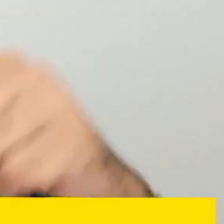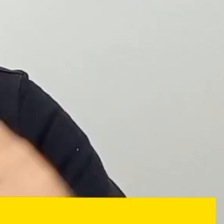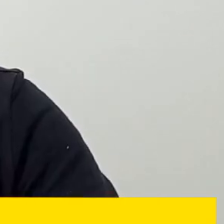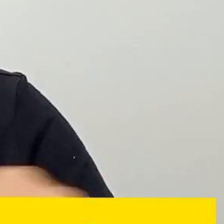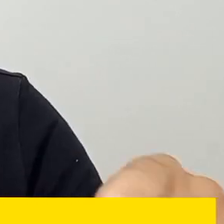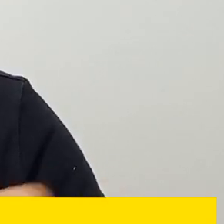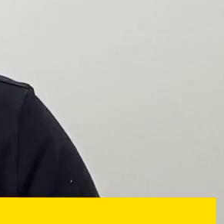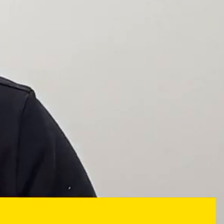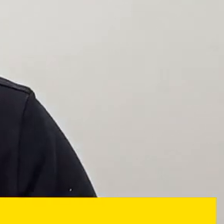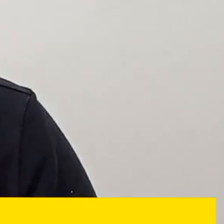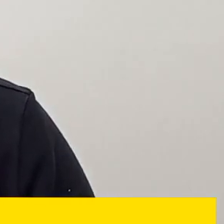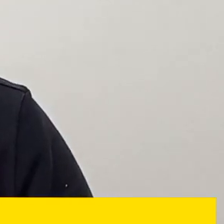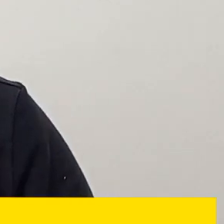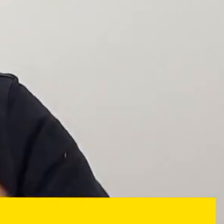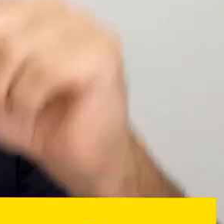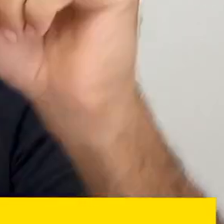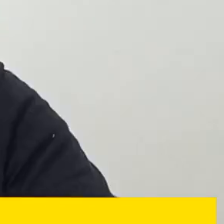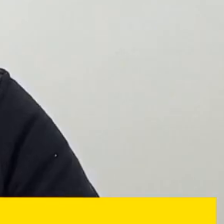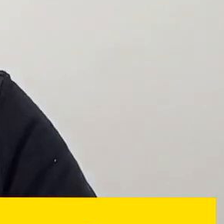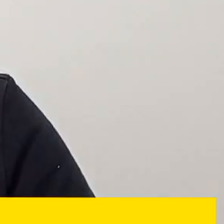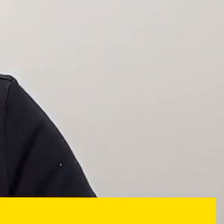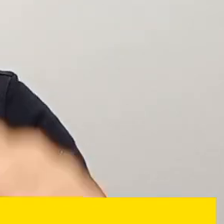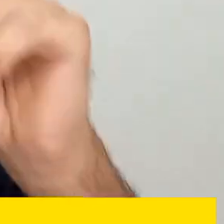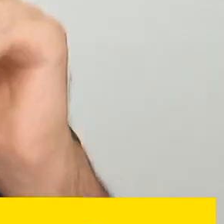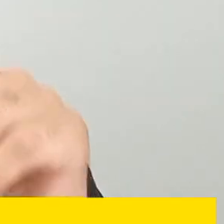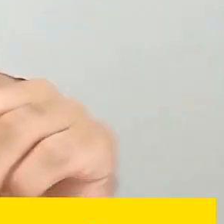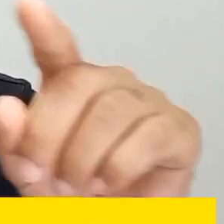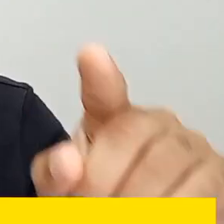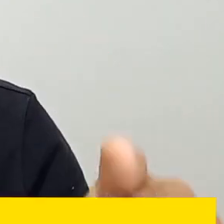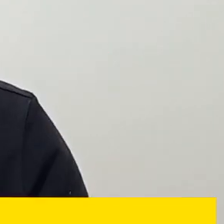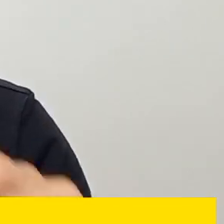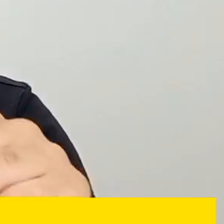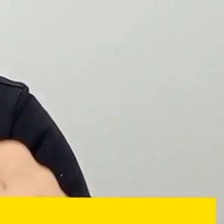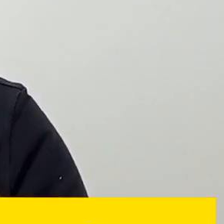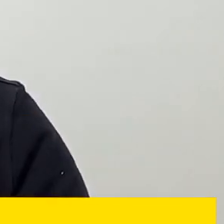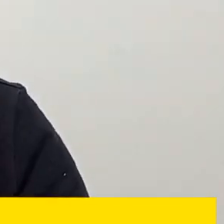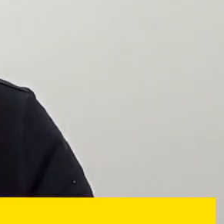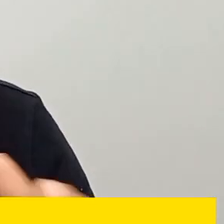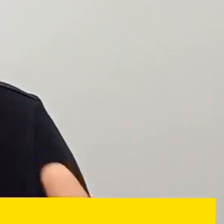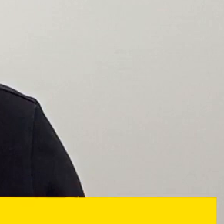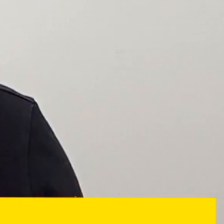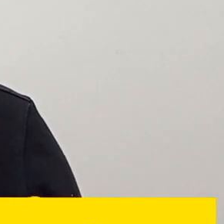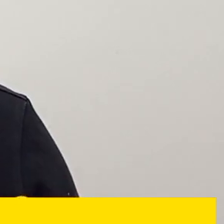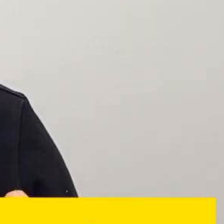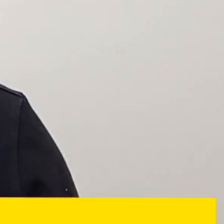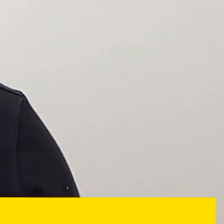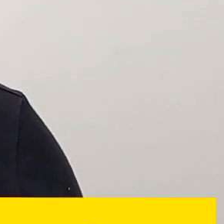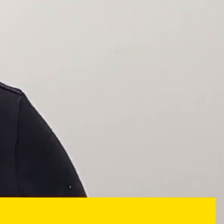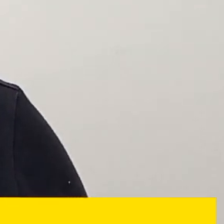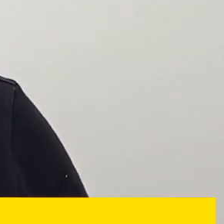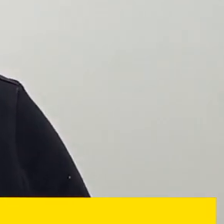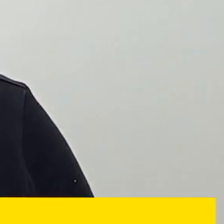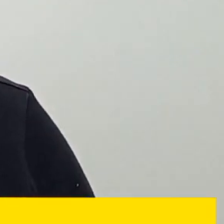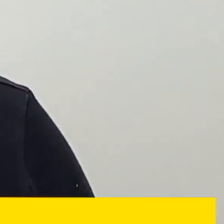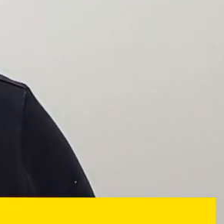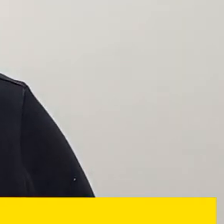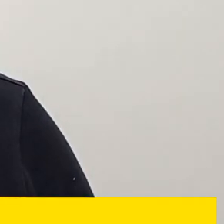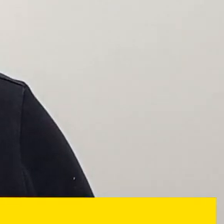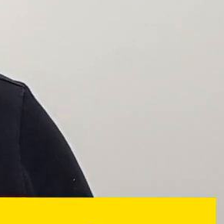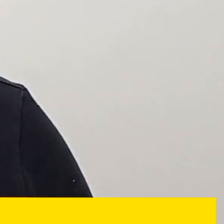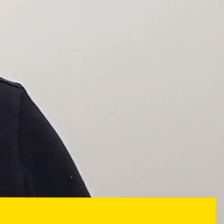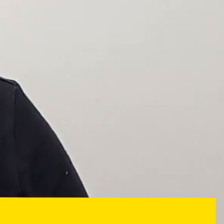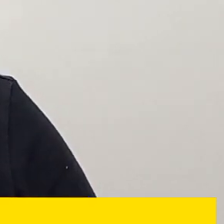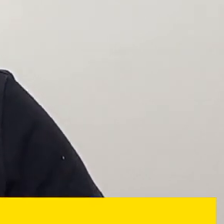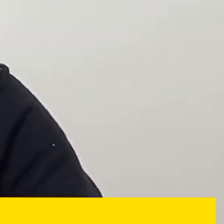e também fixado aqui no primeiro comentário, baixe o jogo e olha, faça uma recaiba de pelo menos 25 reais, comece aí